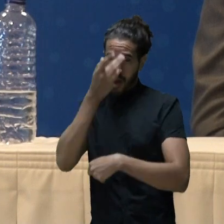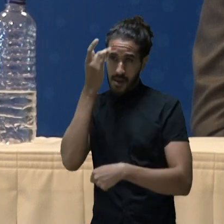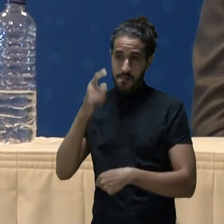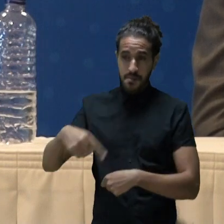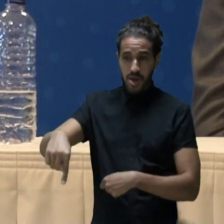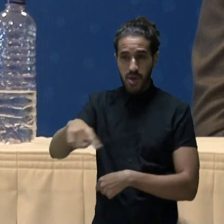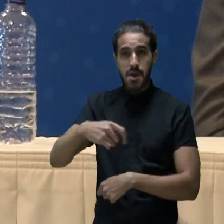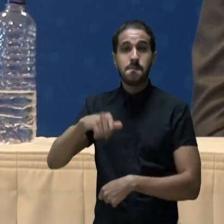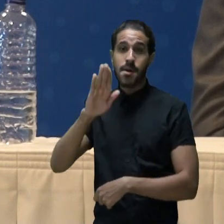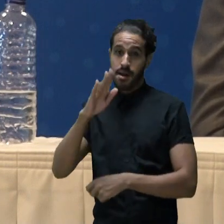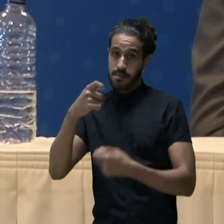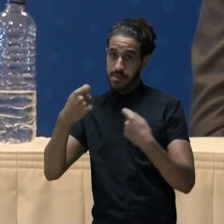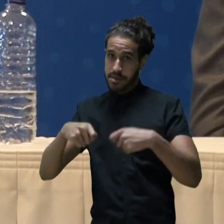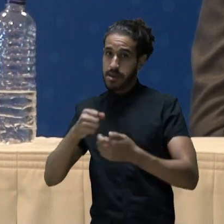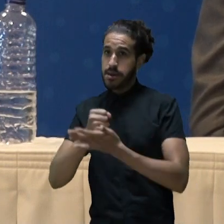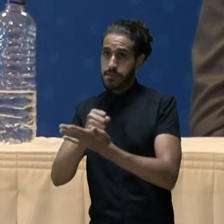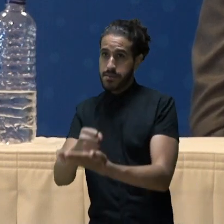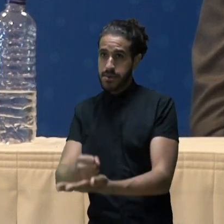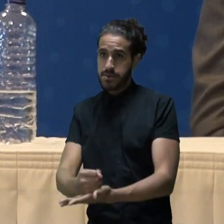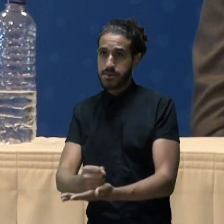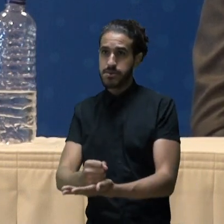àquele que está mais carente,